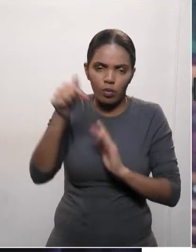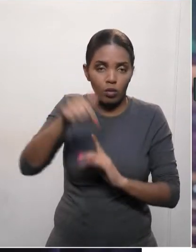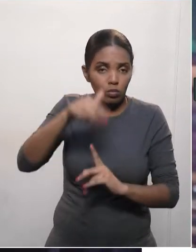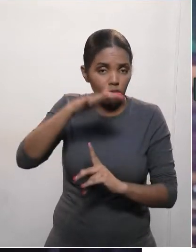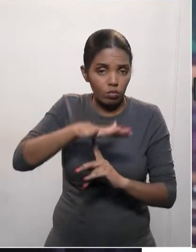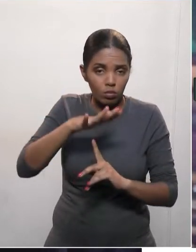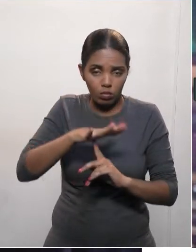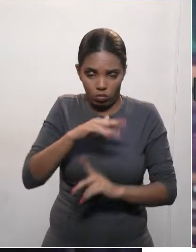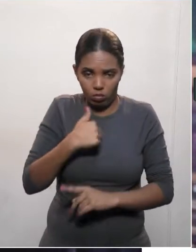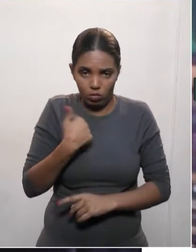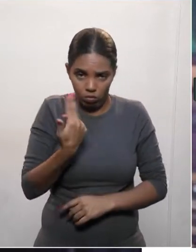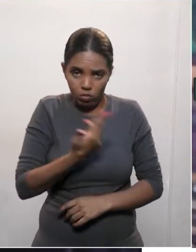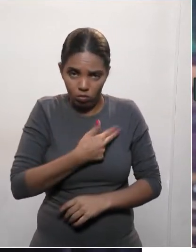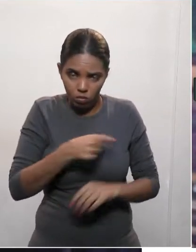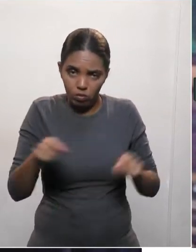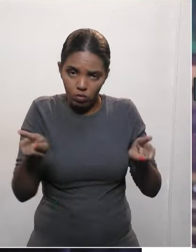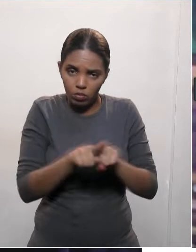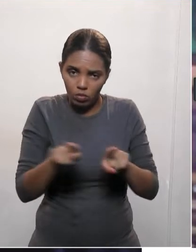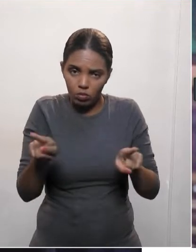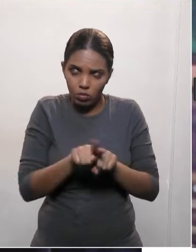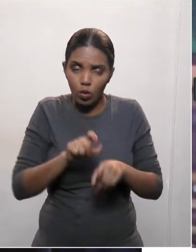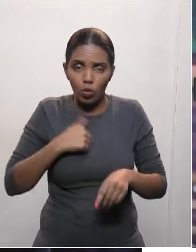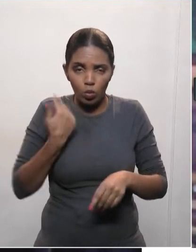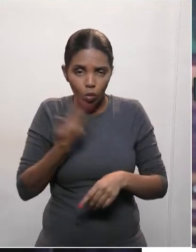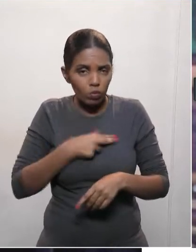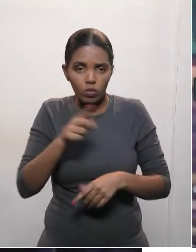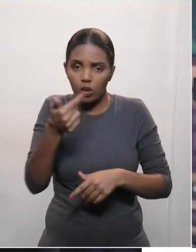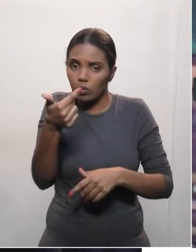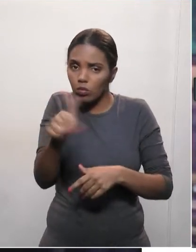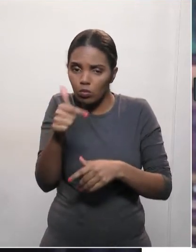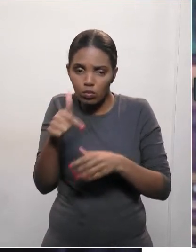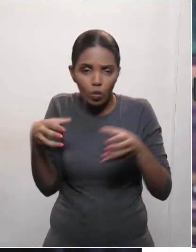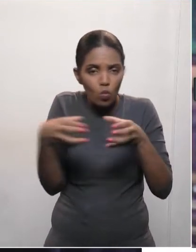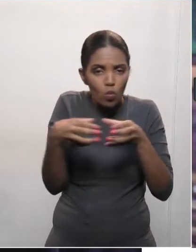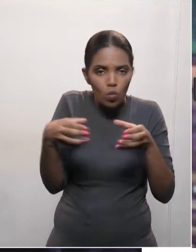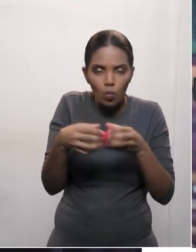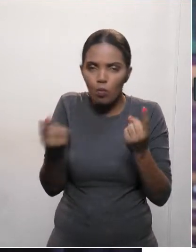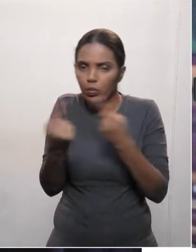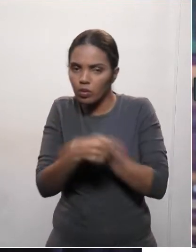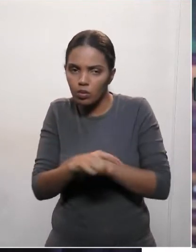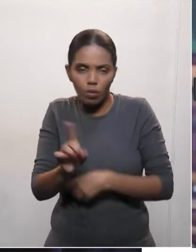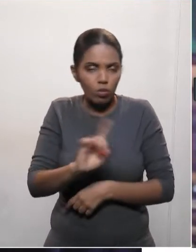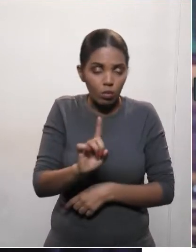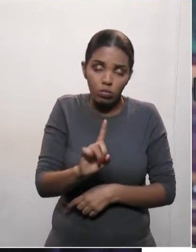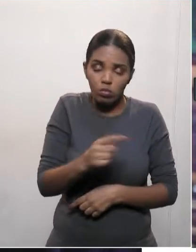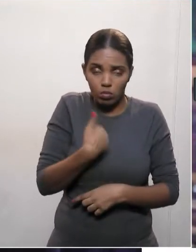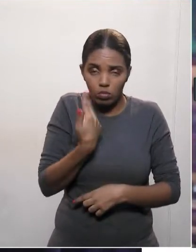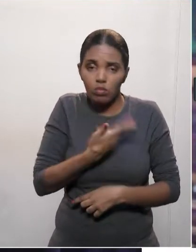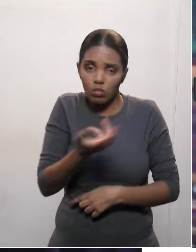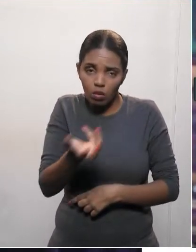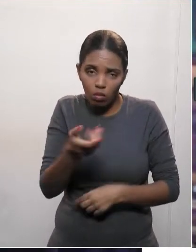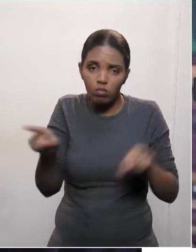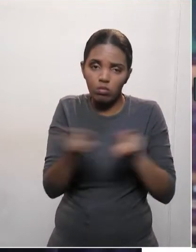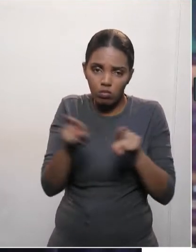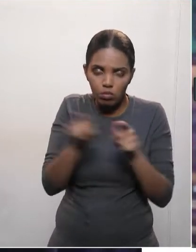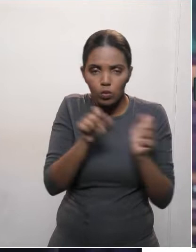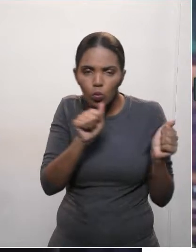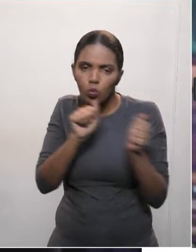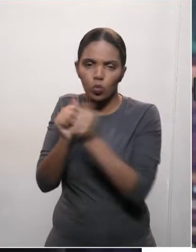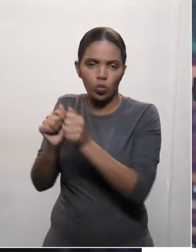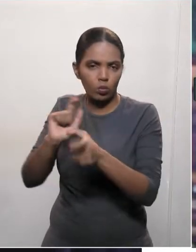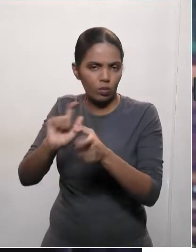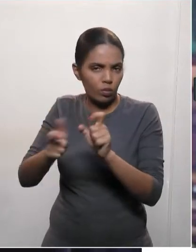que nós também, os independentes e a oposição participem dessas reuniões. Não é o momento de